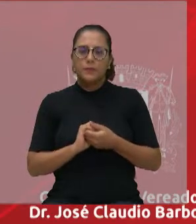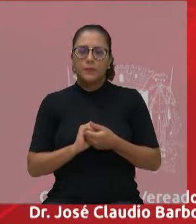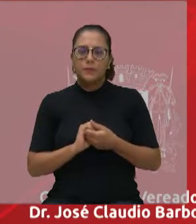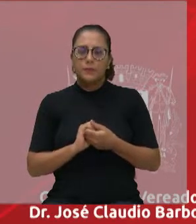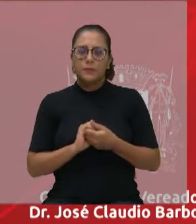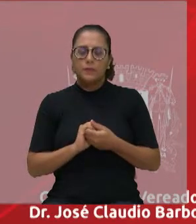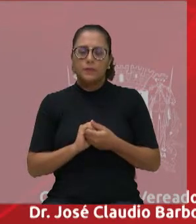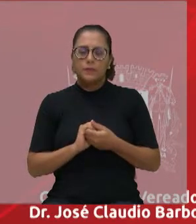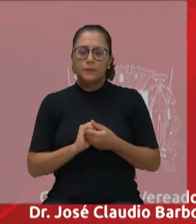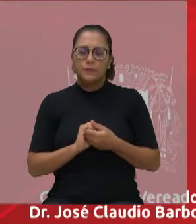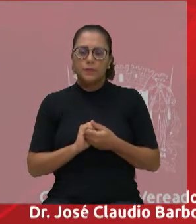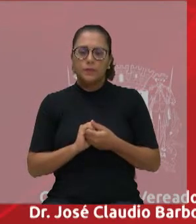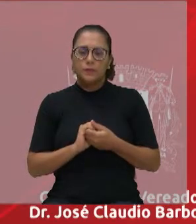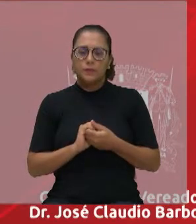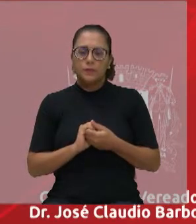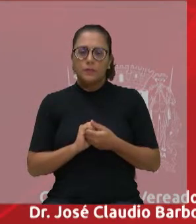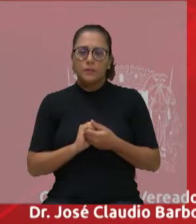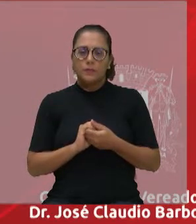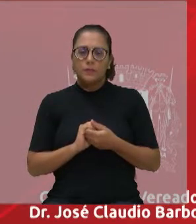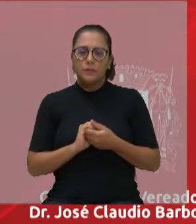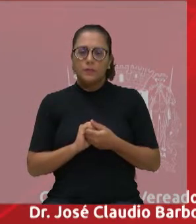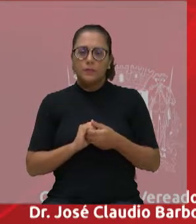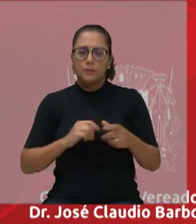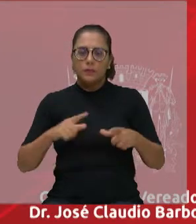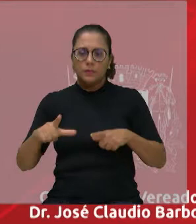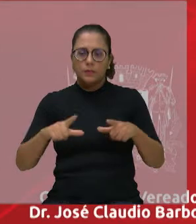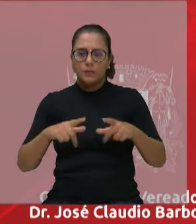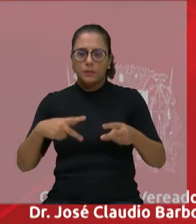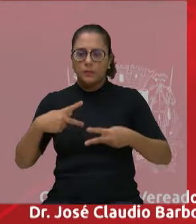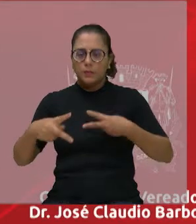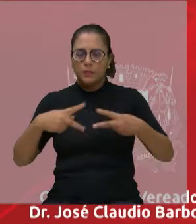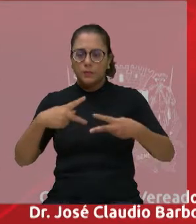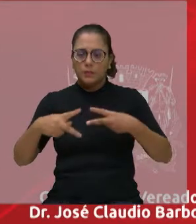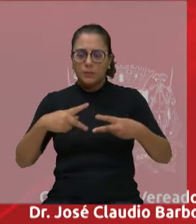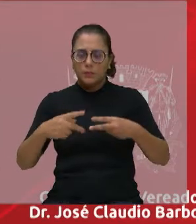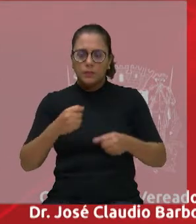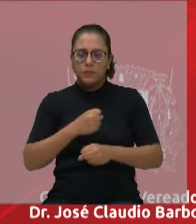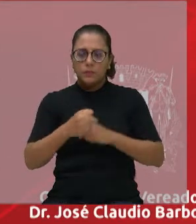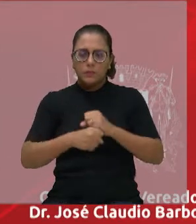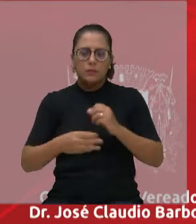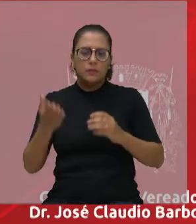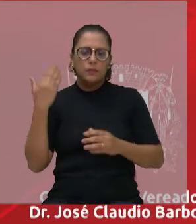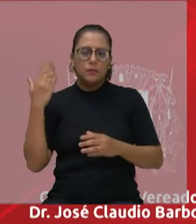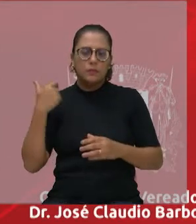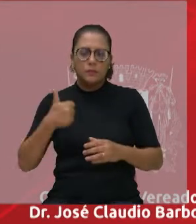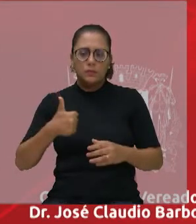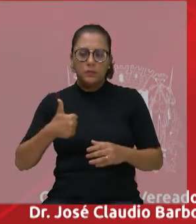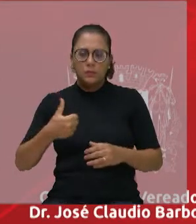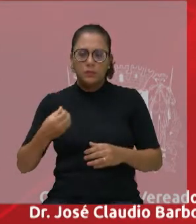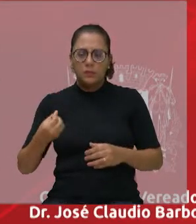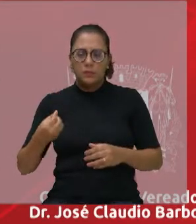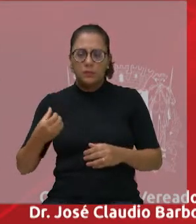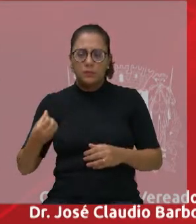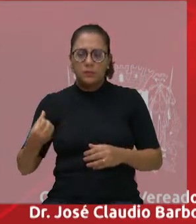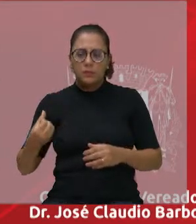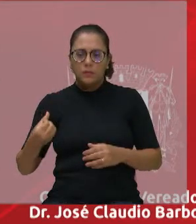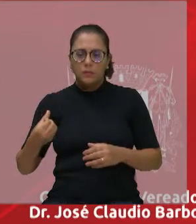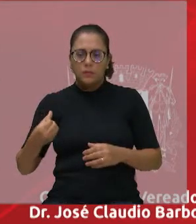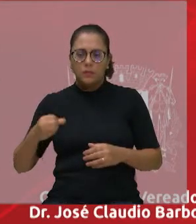começou na anestesia aqui em São José dos Campos, no ano de 1965. Um brilhante médico